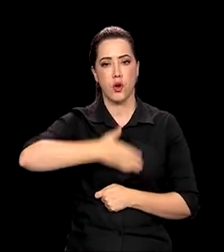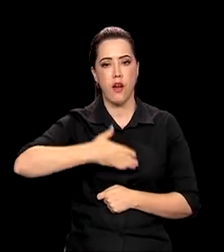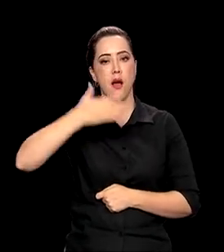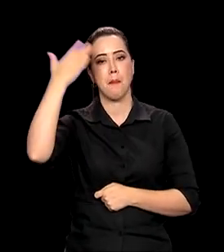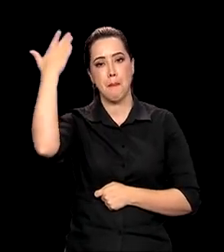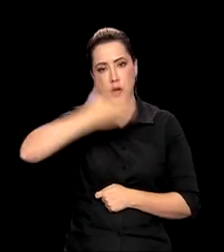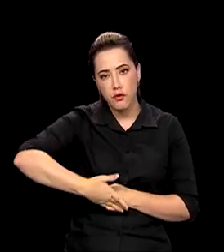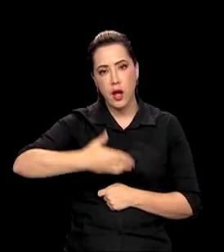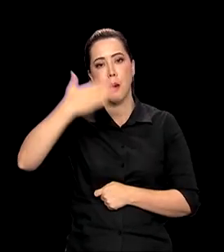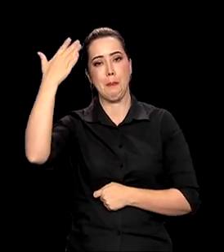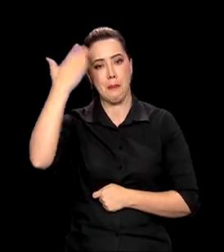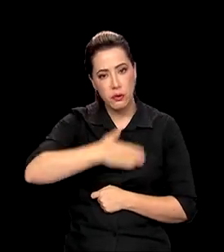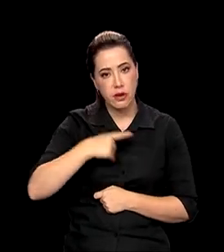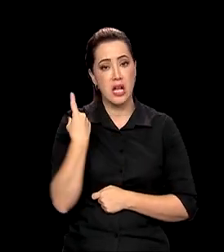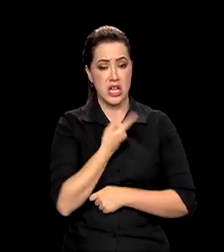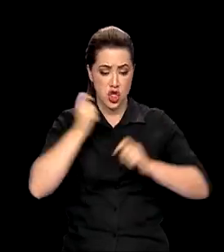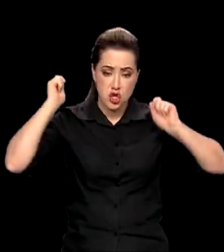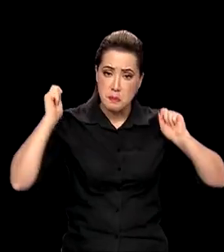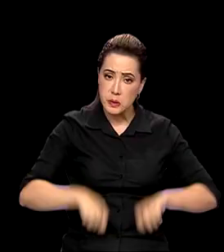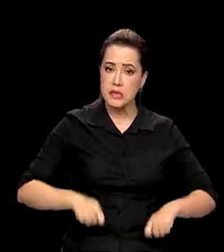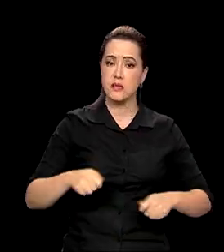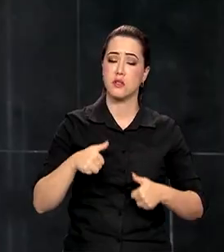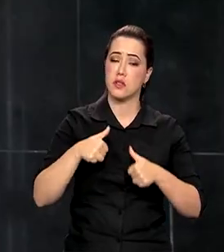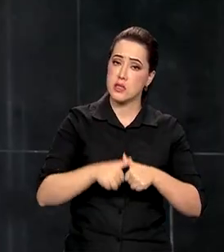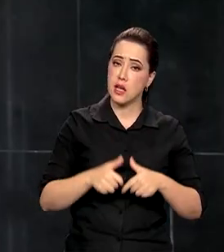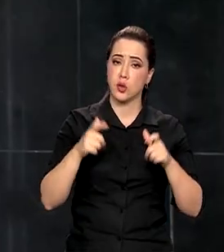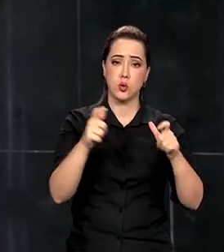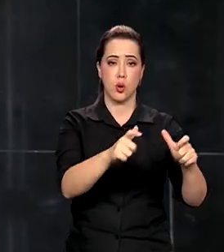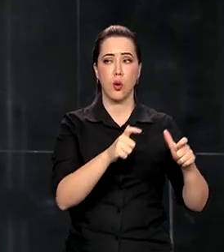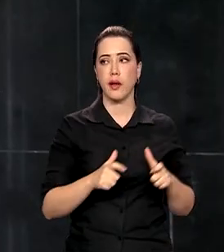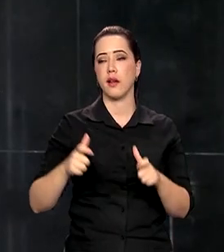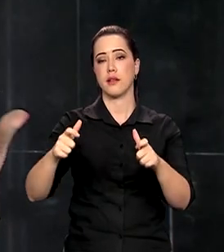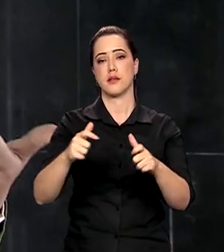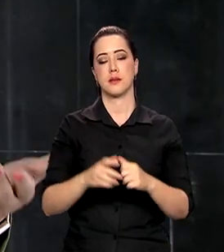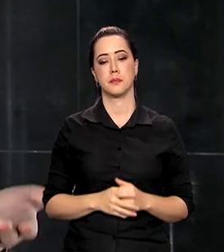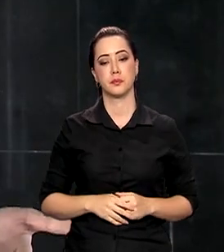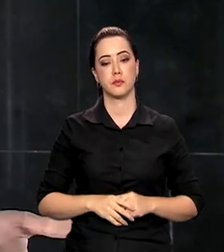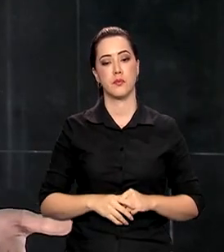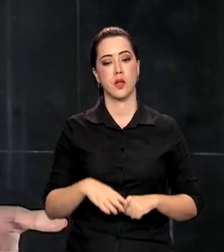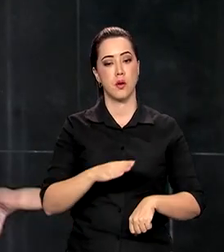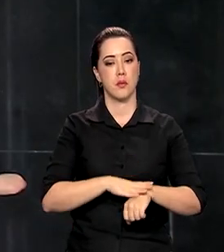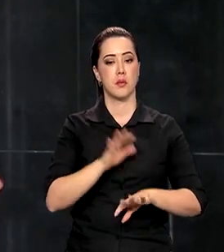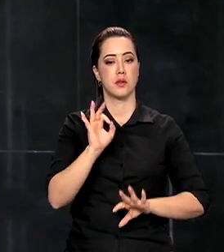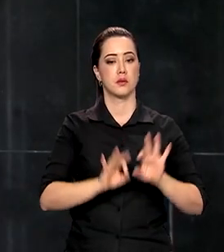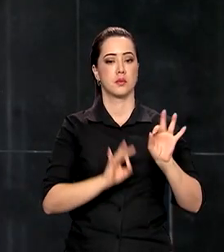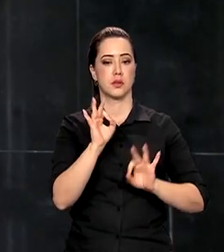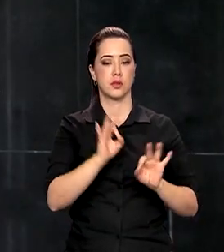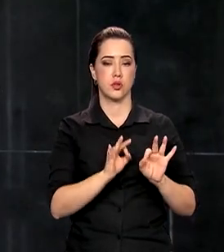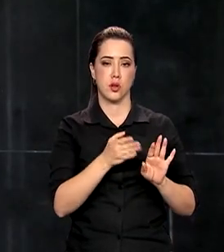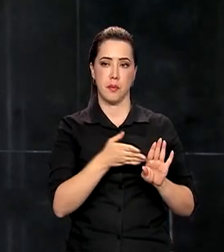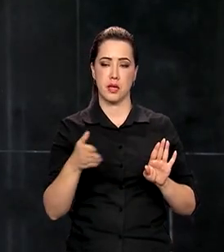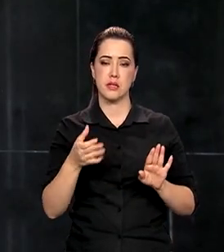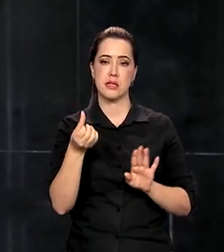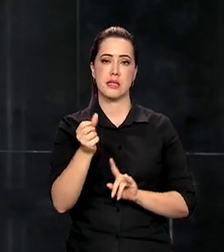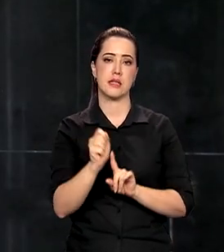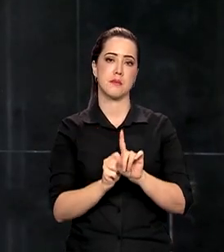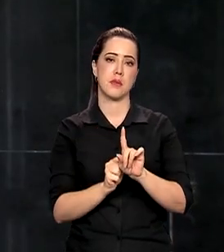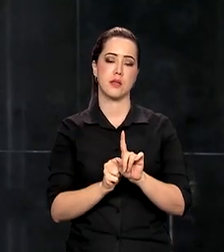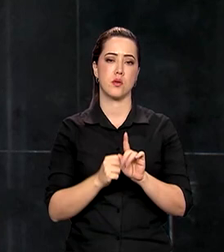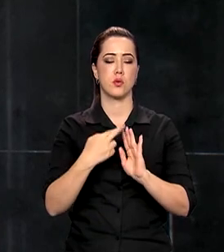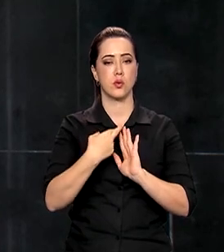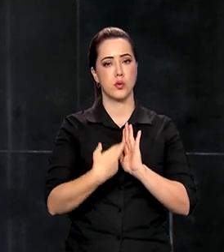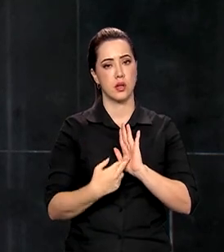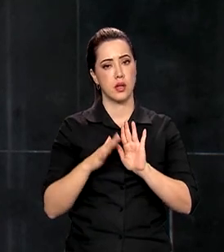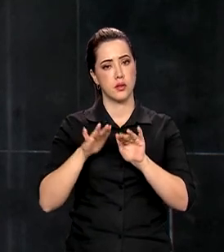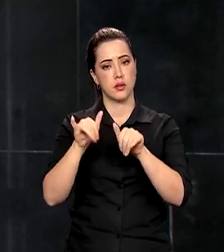a nossa capacidade de estar nos lugares. O prazo para a elaboração do plano é de seis meses, quando um relatório